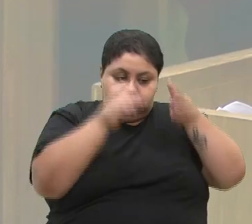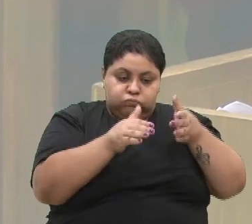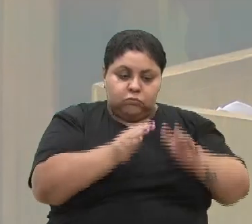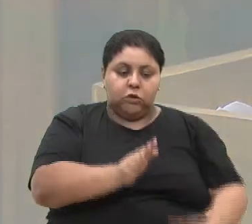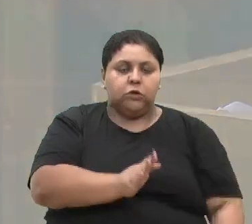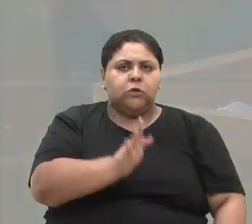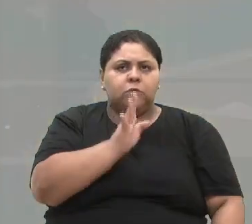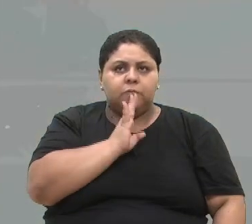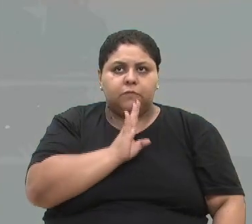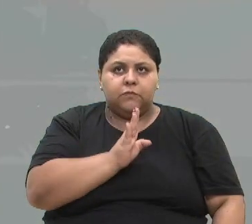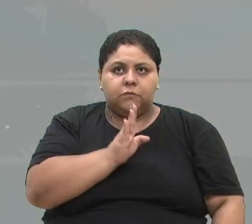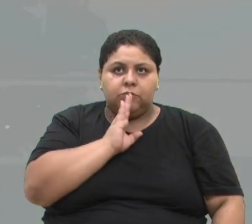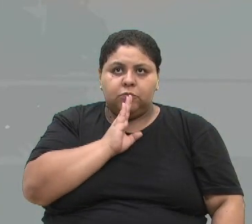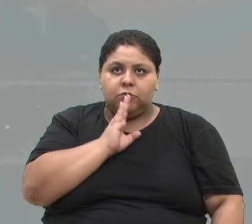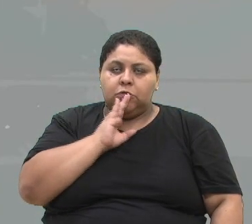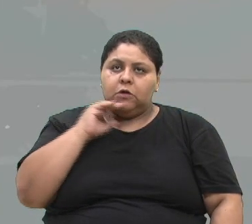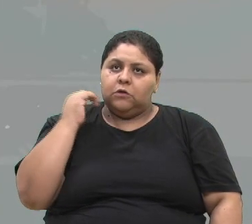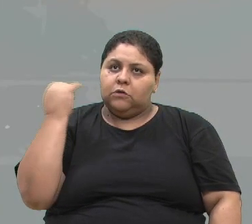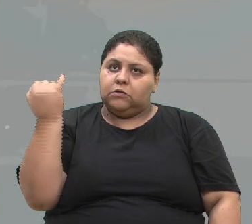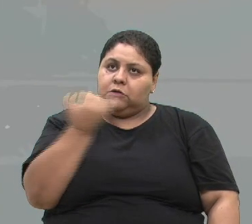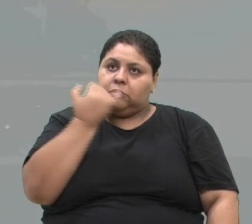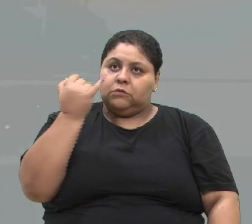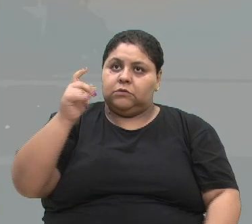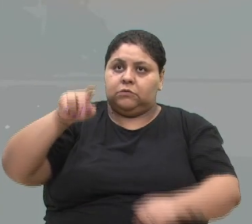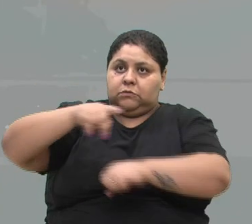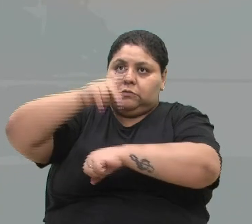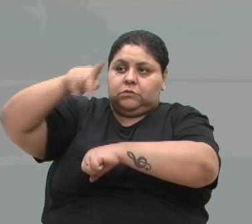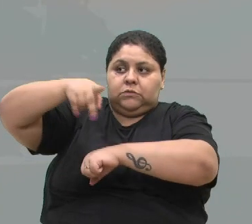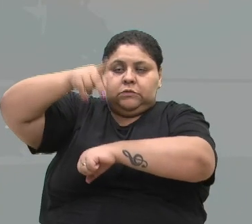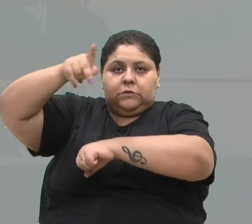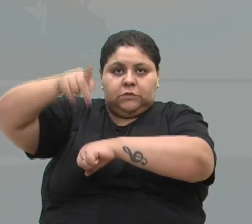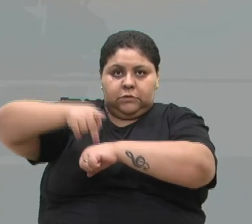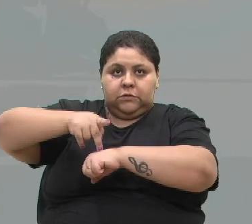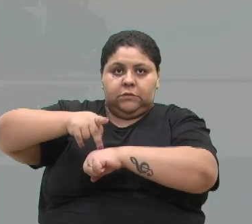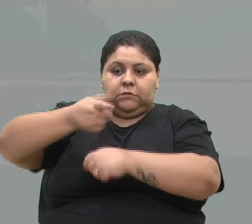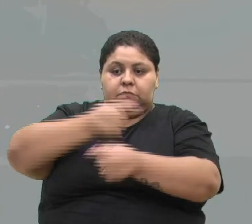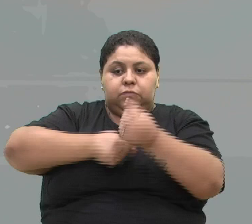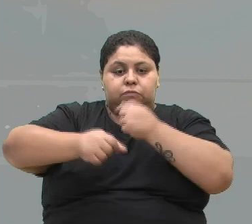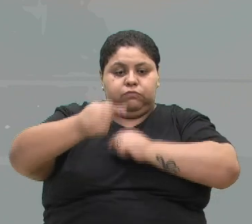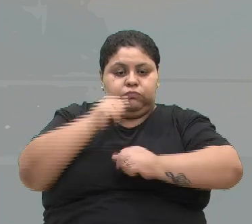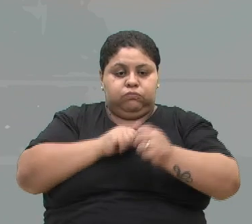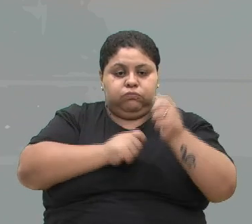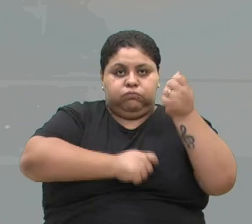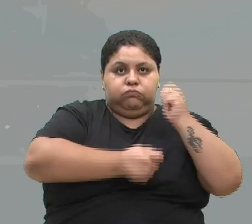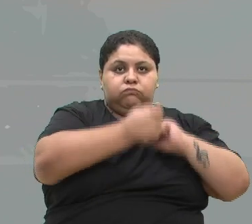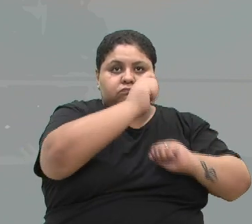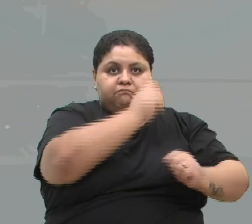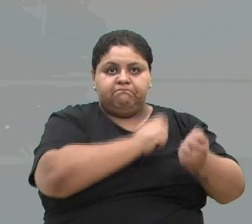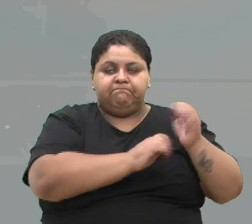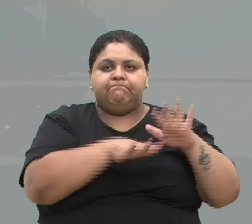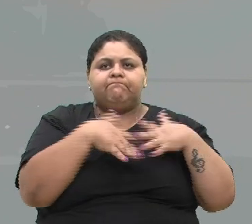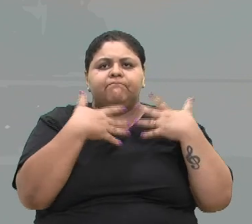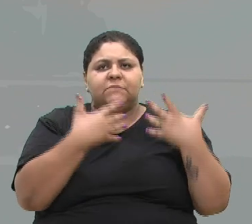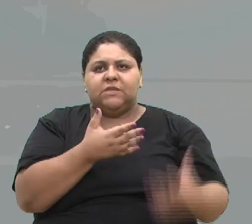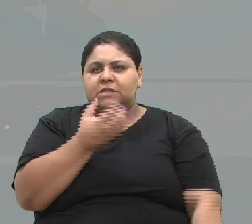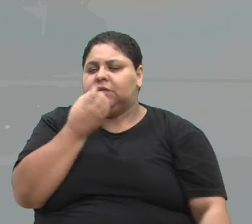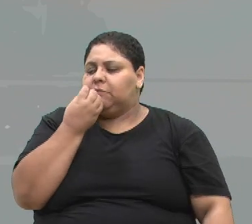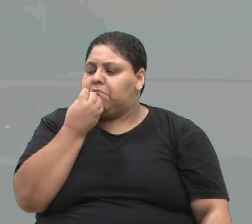conhecimento, importante para o país, importante para a economia, para a indústria. então, que bom